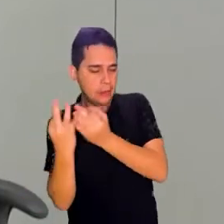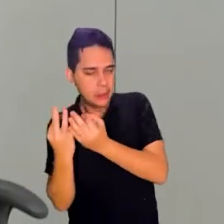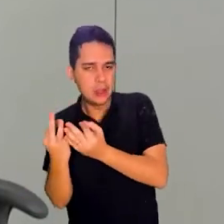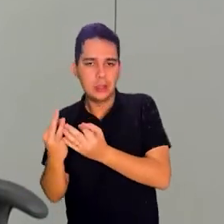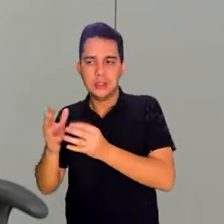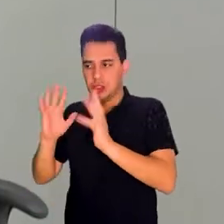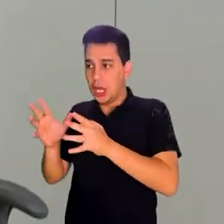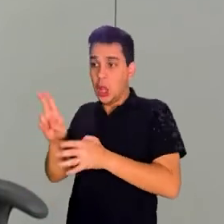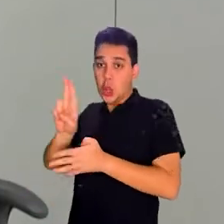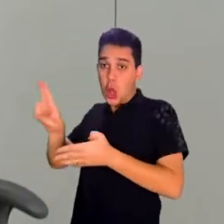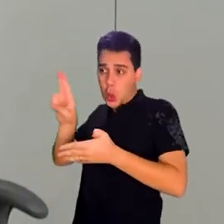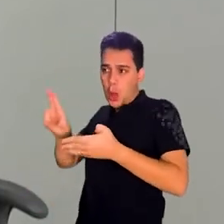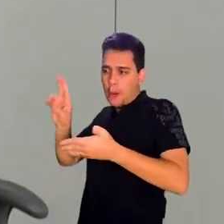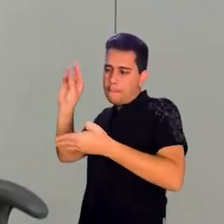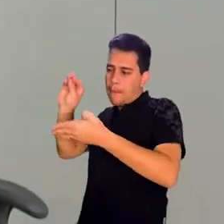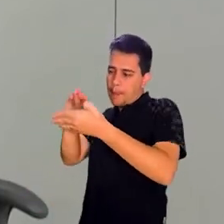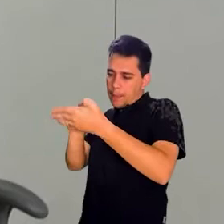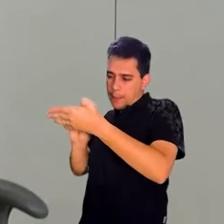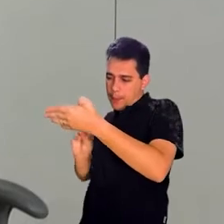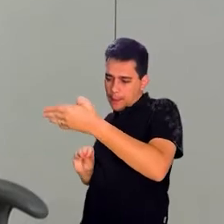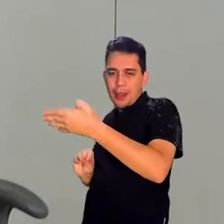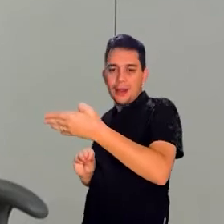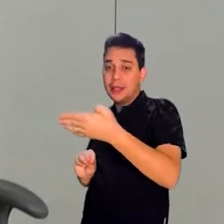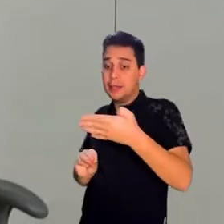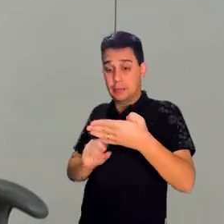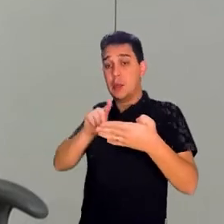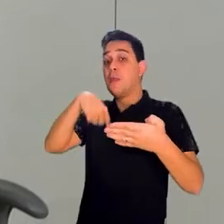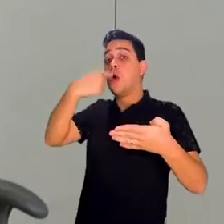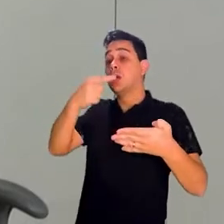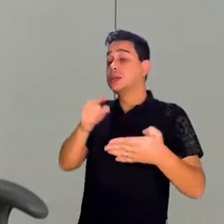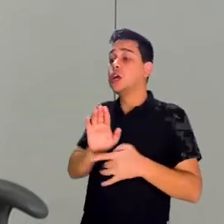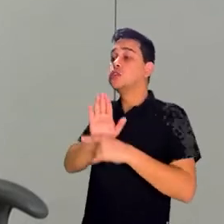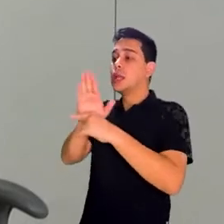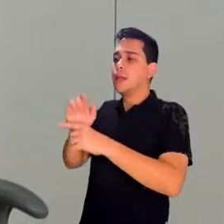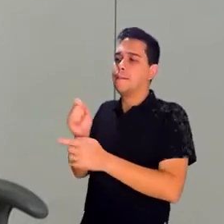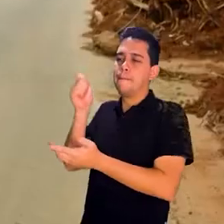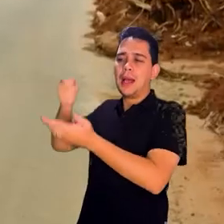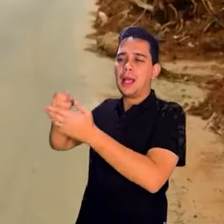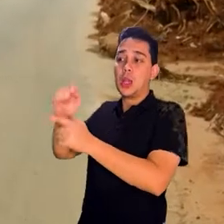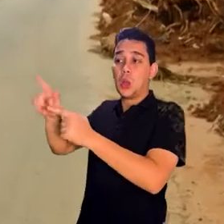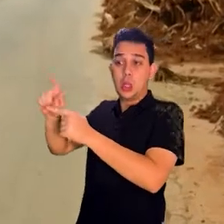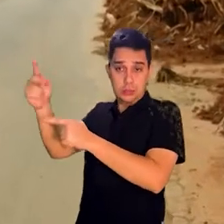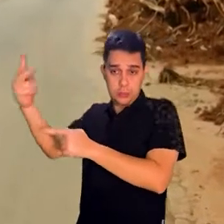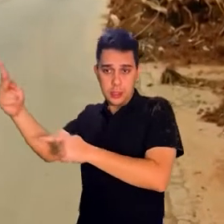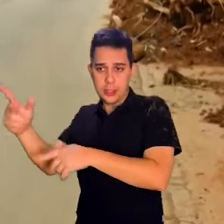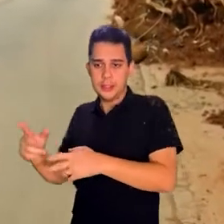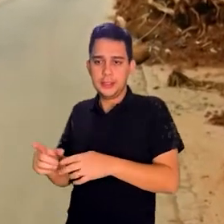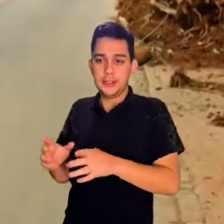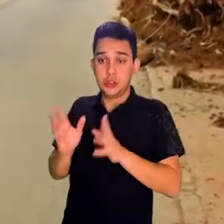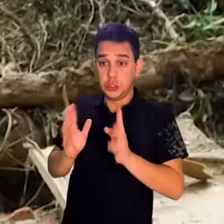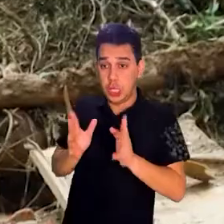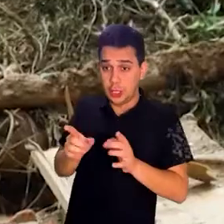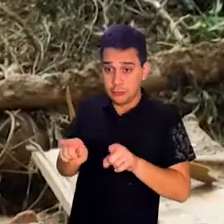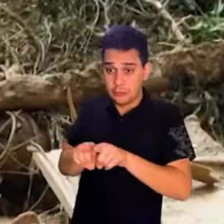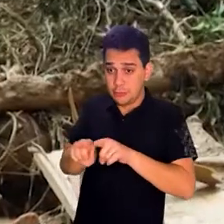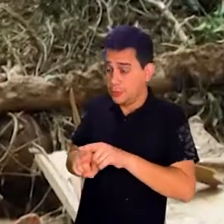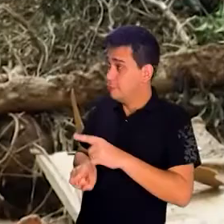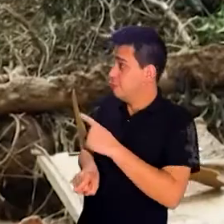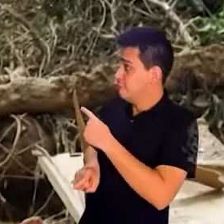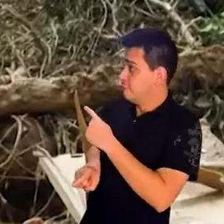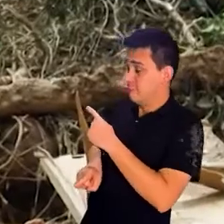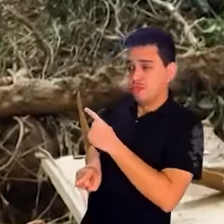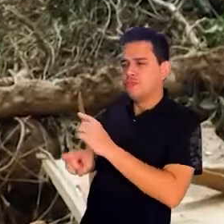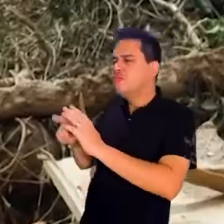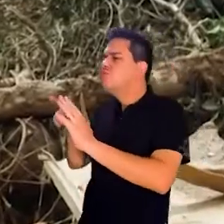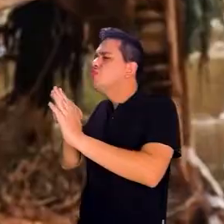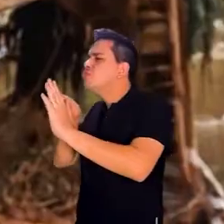no aluguel social, estão sendo feitas as revisões das áreas de risco dos polígonos, né? Para verificar